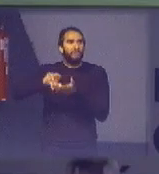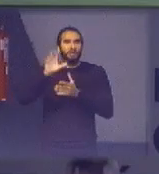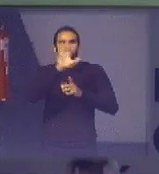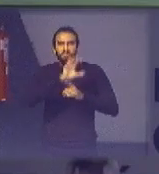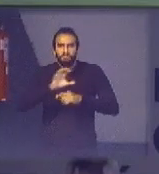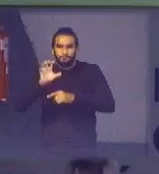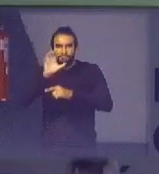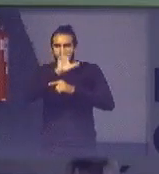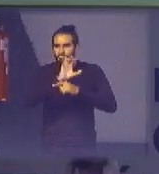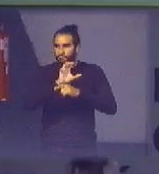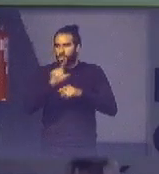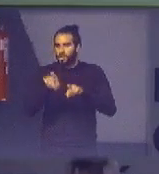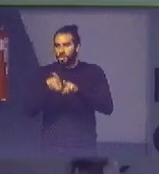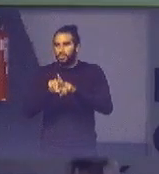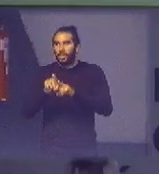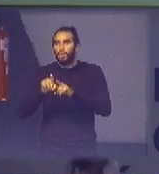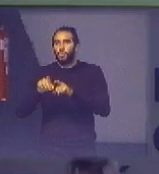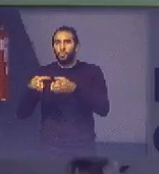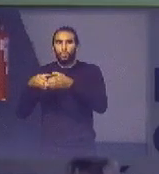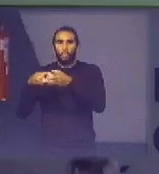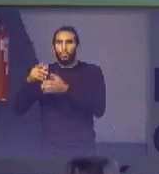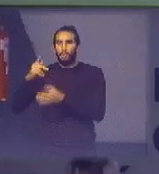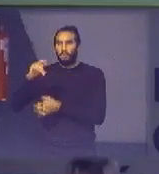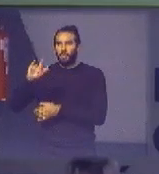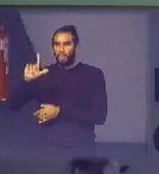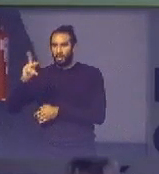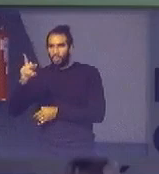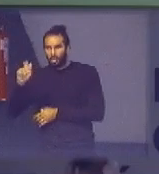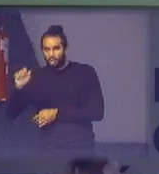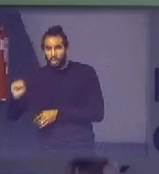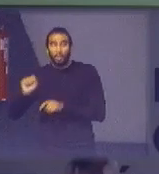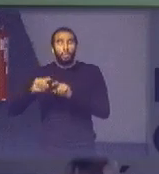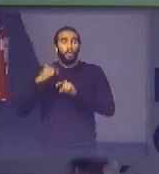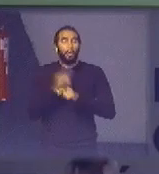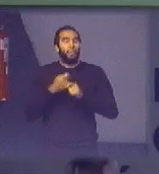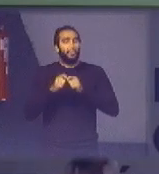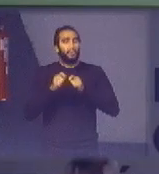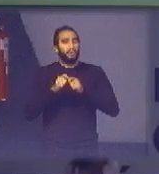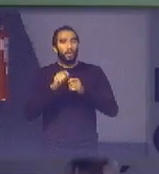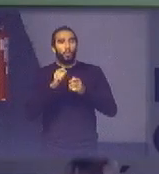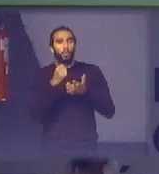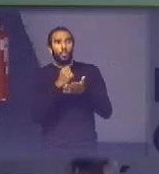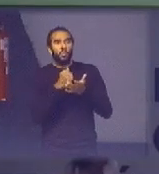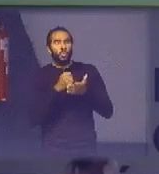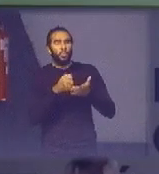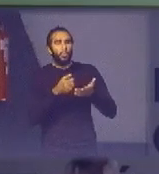pilhas e estamos caminhando aí talvez para assinar um acordo setorial de pilhas também